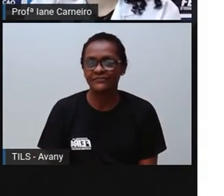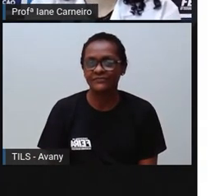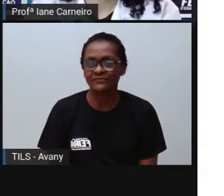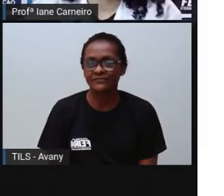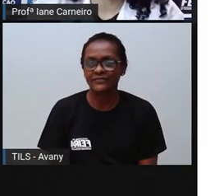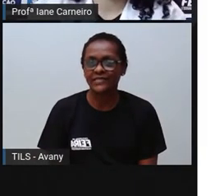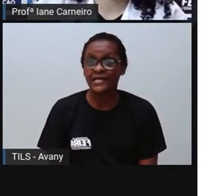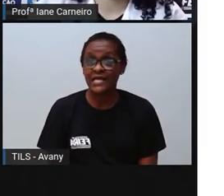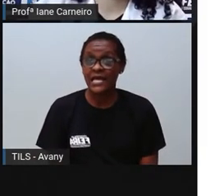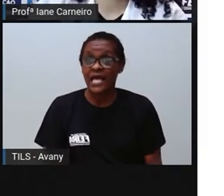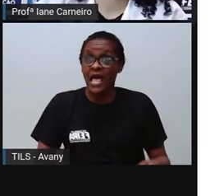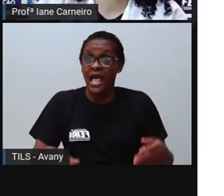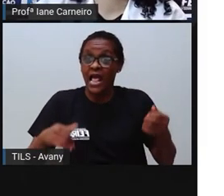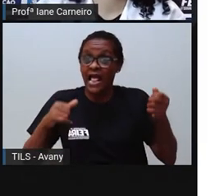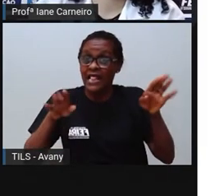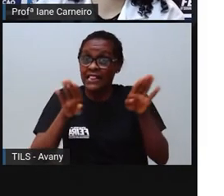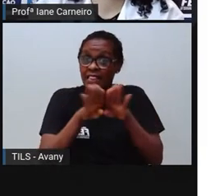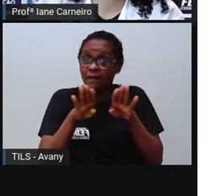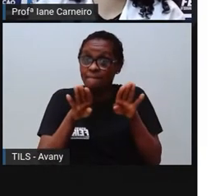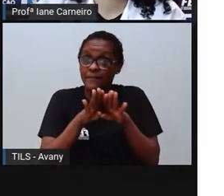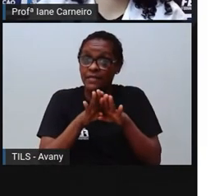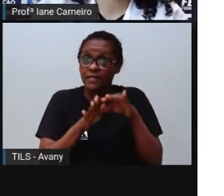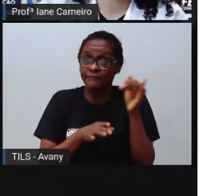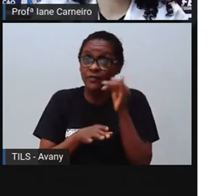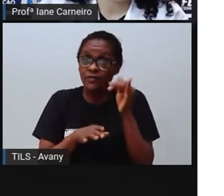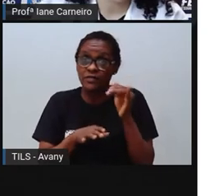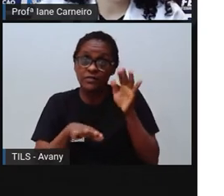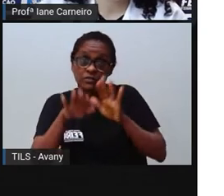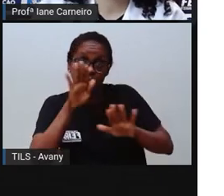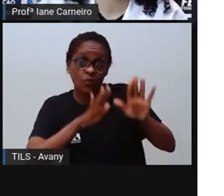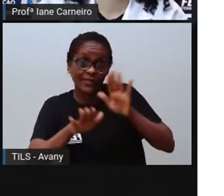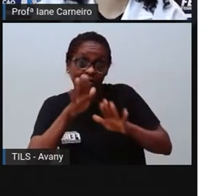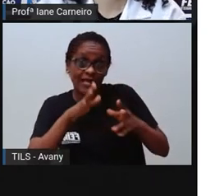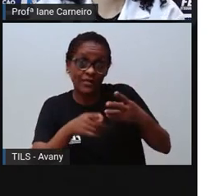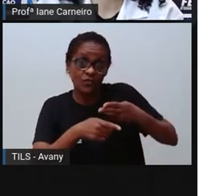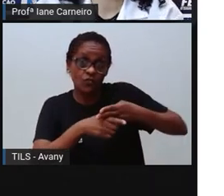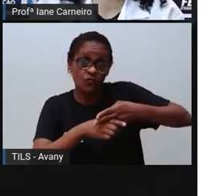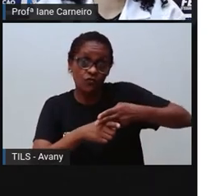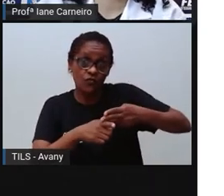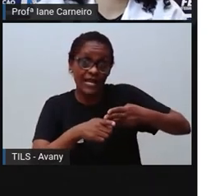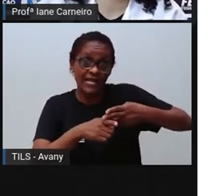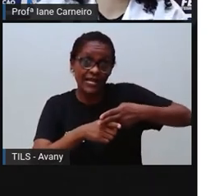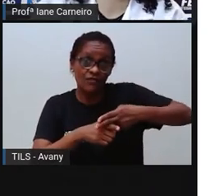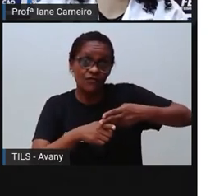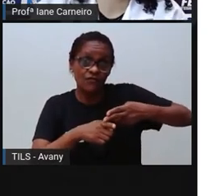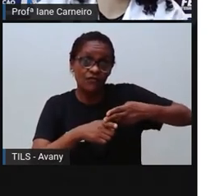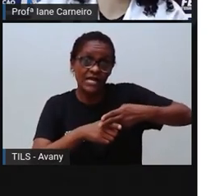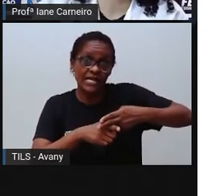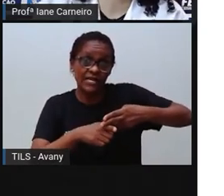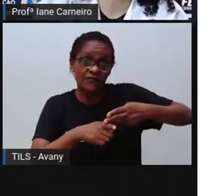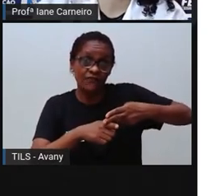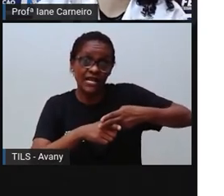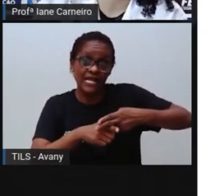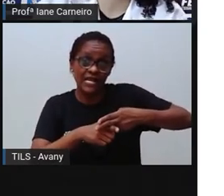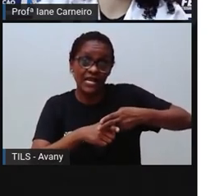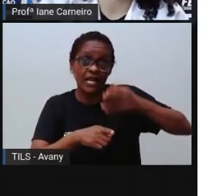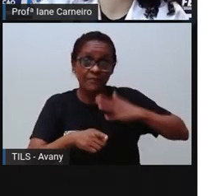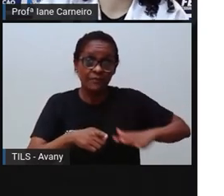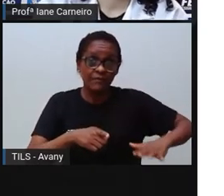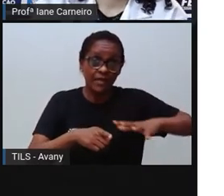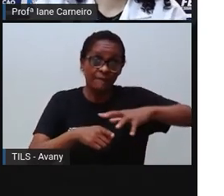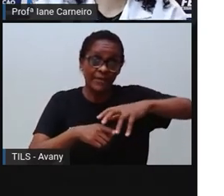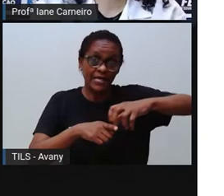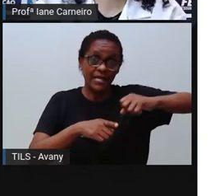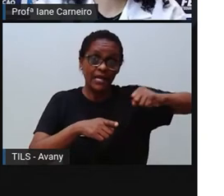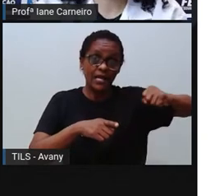Na cozinha também, ó, a gente encontra objetos cortantes, né, e eles devem ficar fora do alcance das crianças.